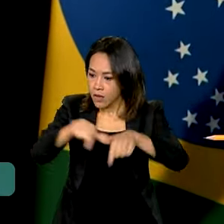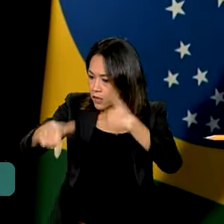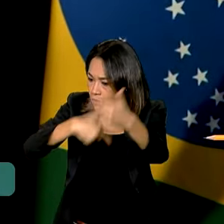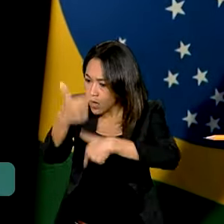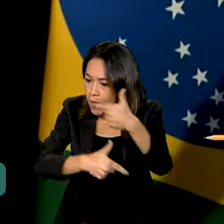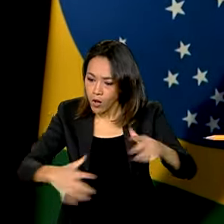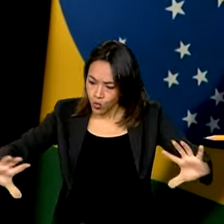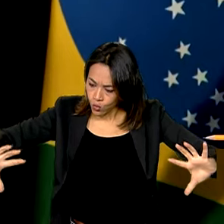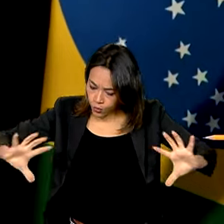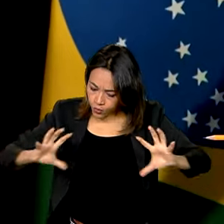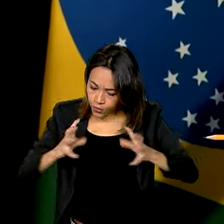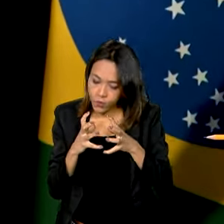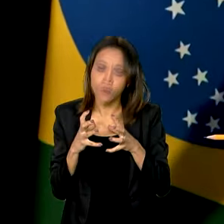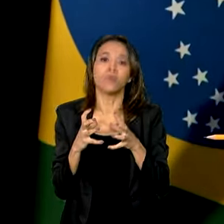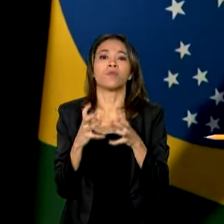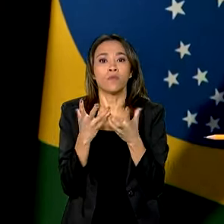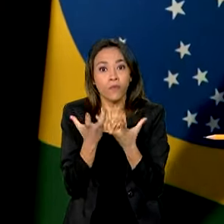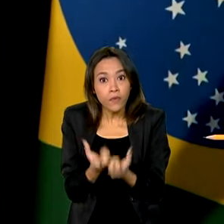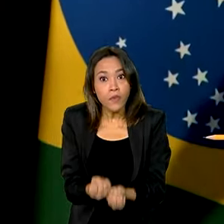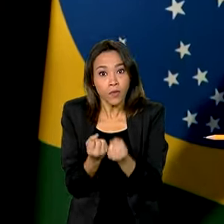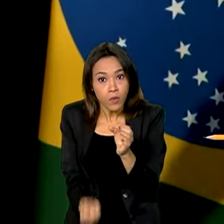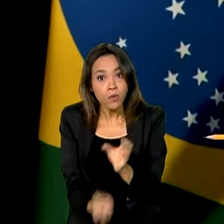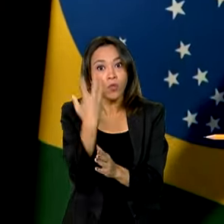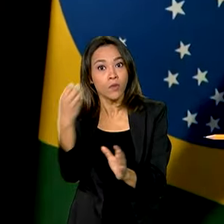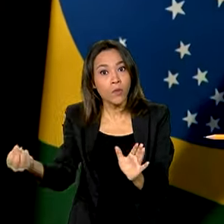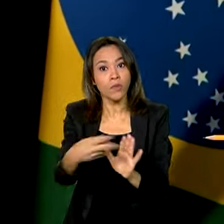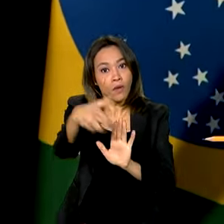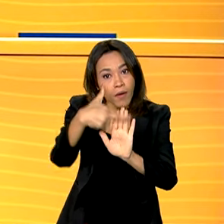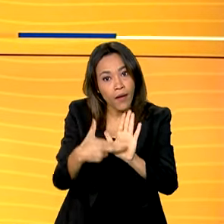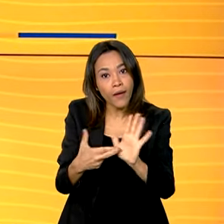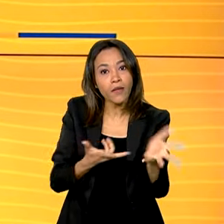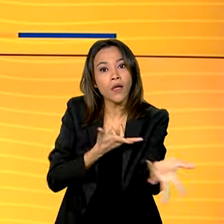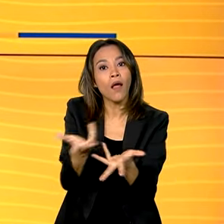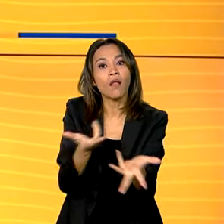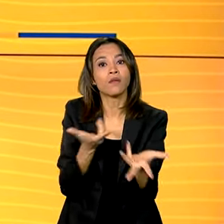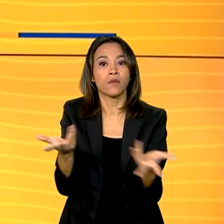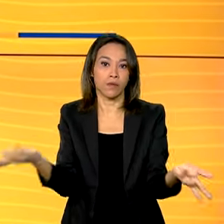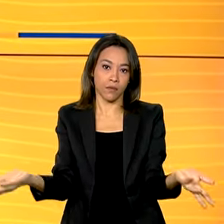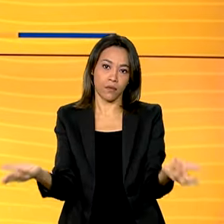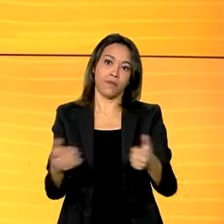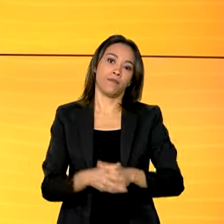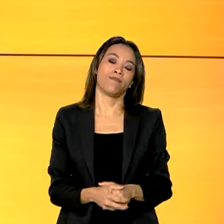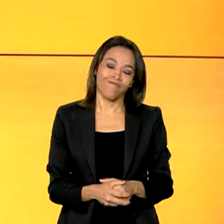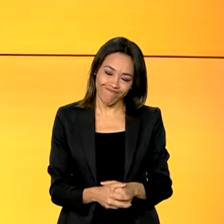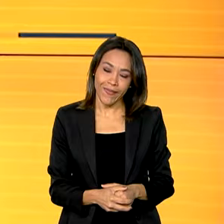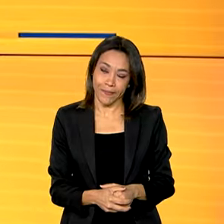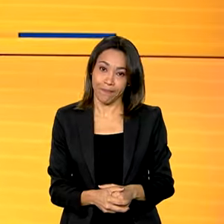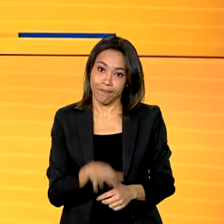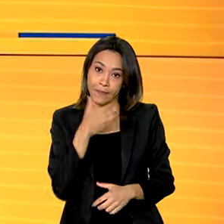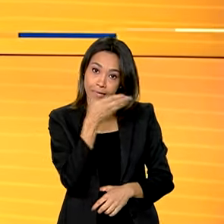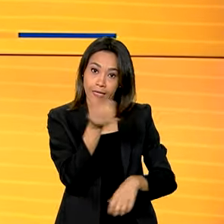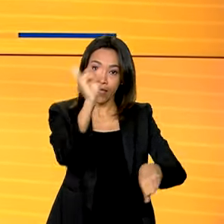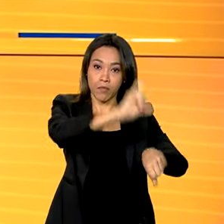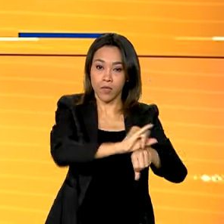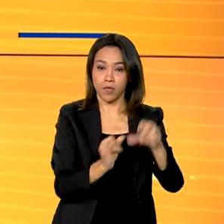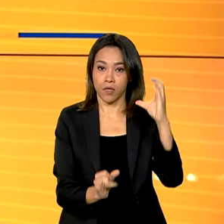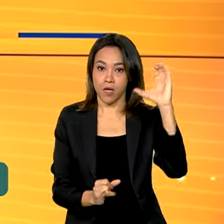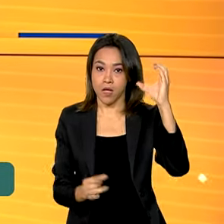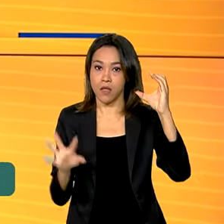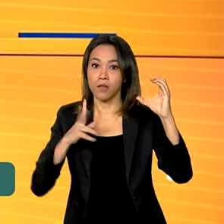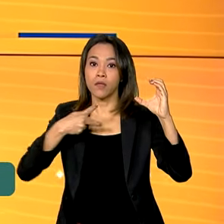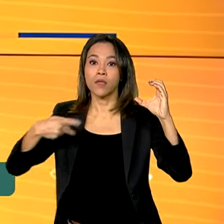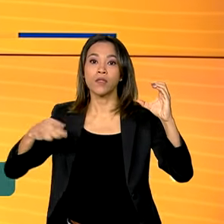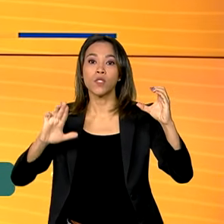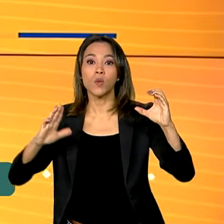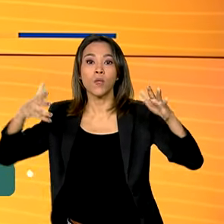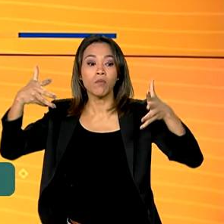uma nova normatização das nossas relações. É, e ainda na Colômbia, o presidente Lula participou da